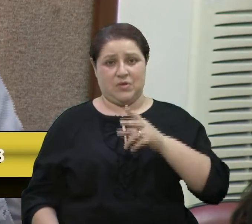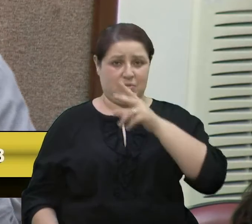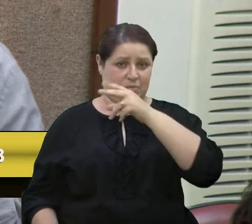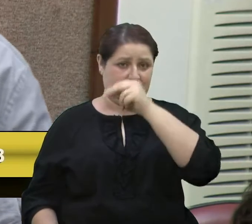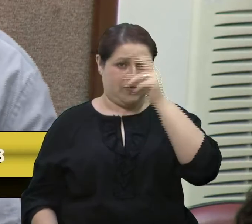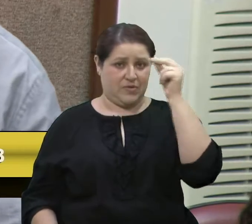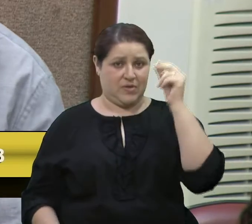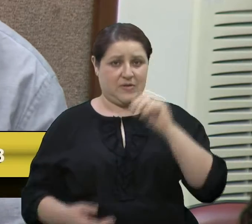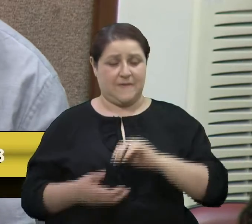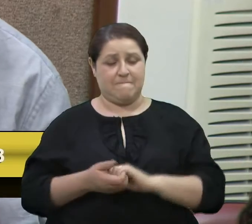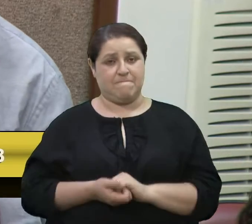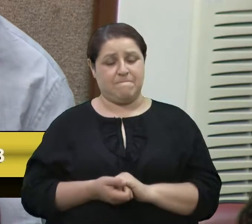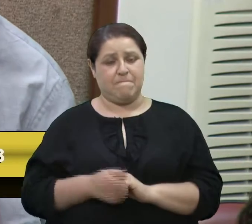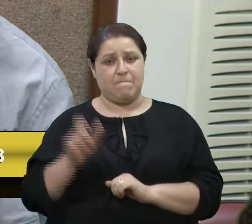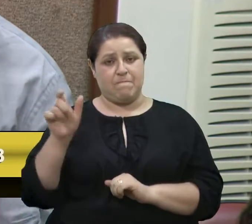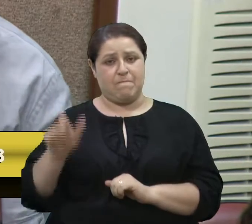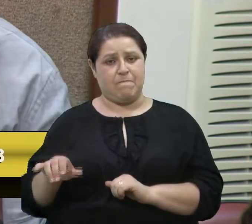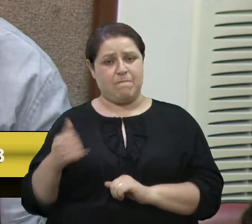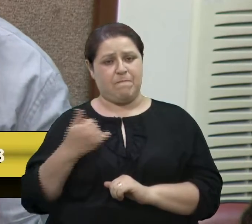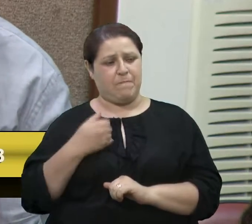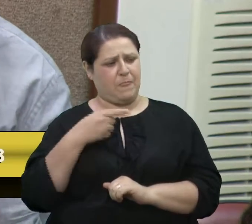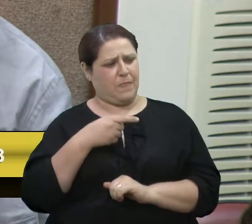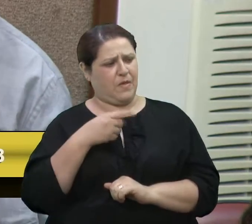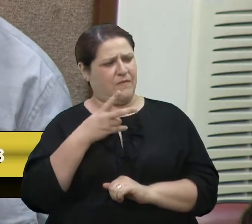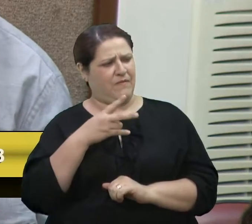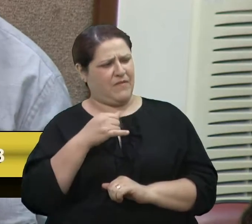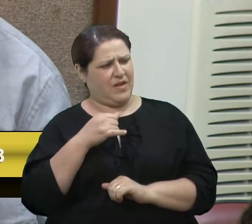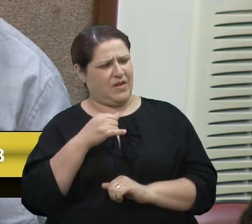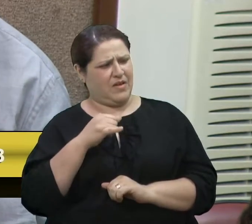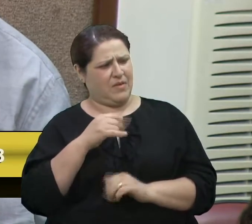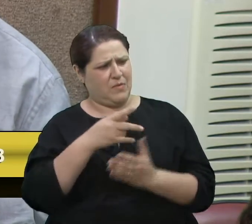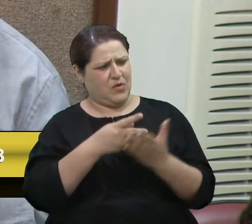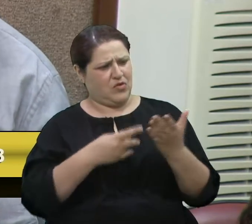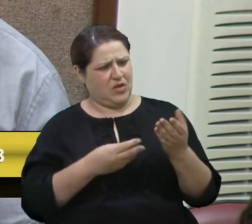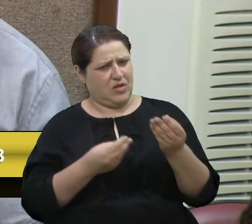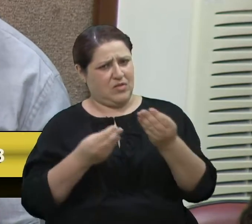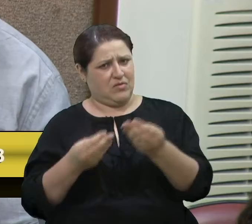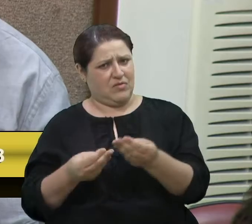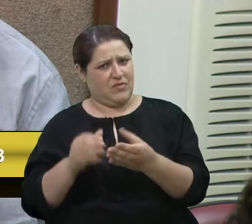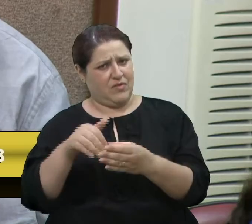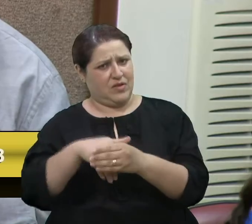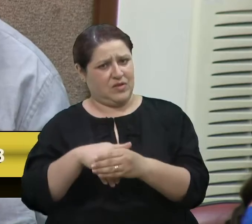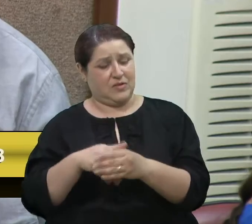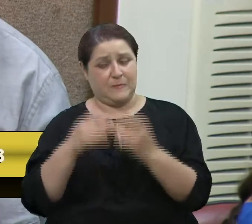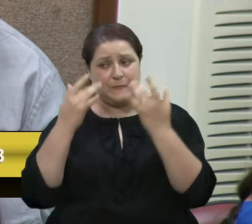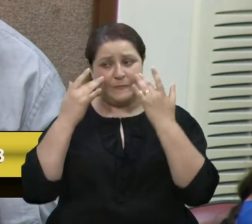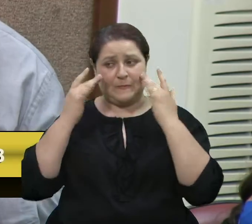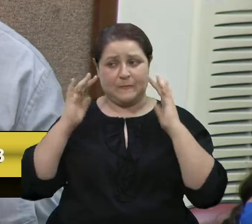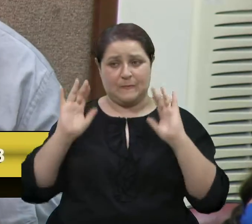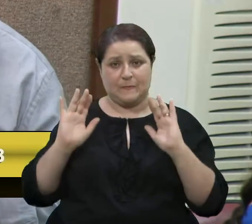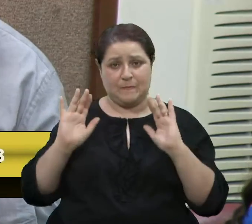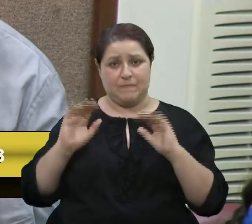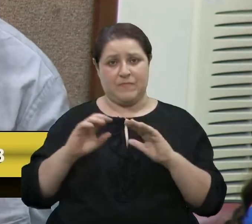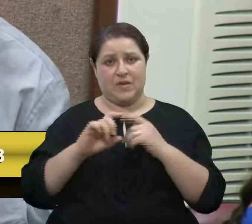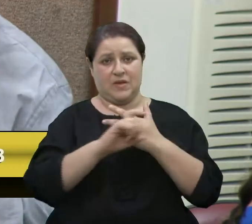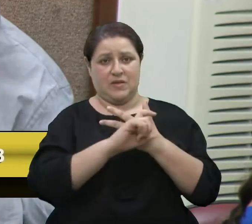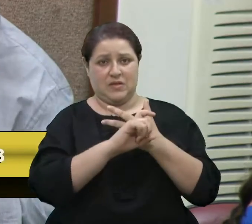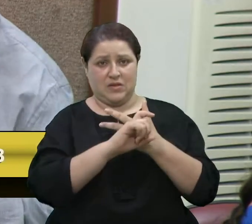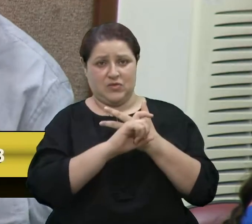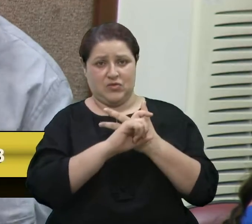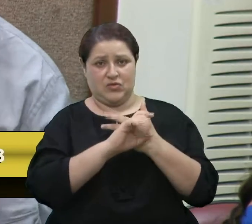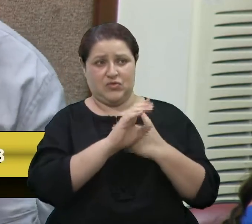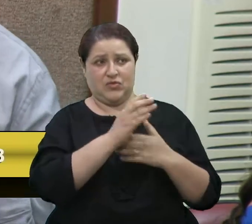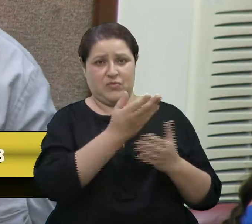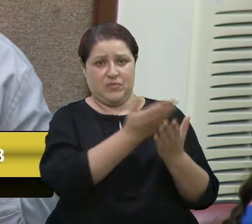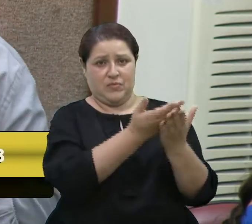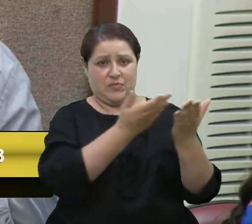O pessoal dizia assim para mim, tu vai botar esse projeto aí na mesa para votação? Não sei. O Executivo, que Cires mandou o projeto,